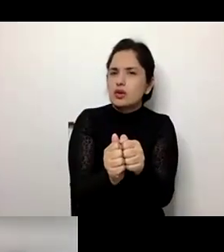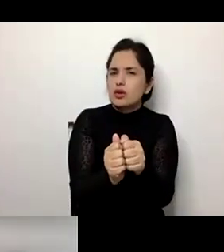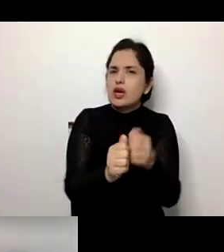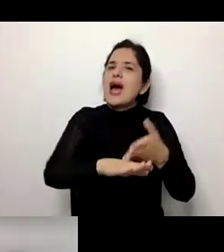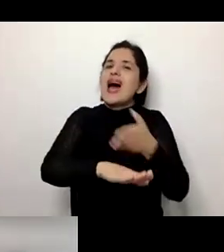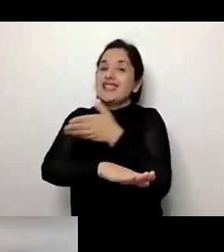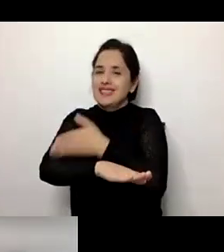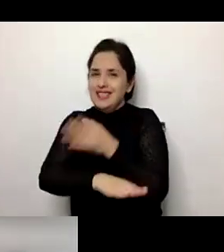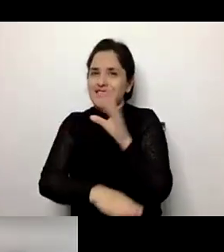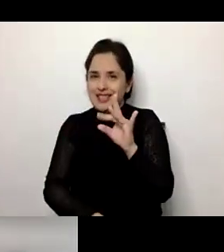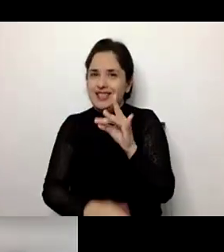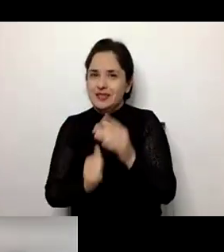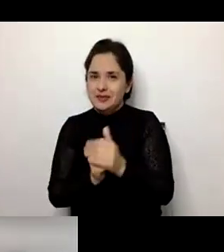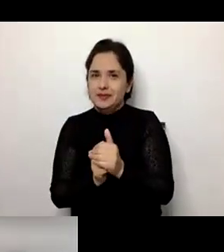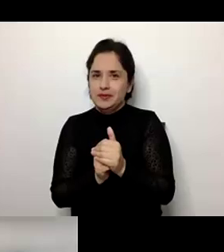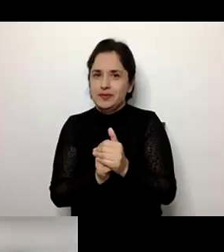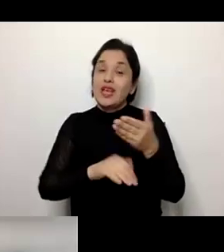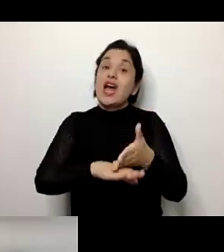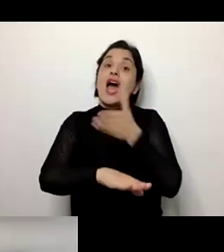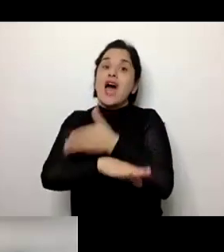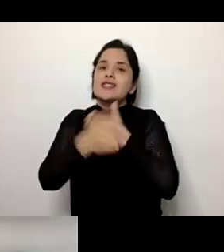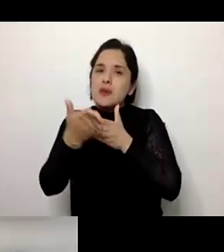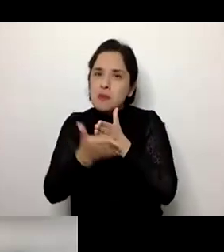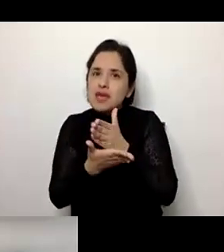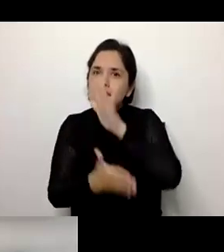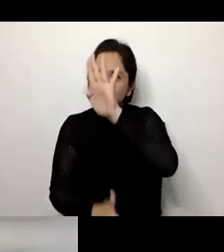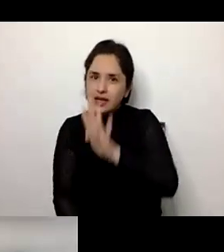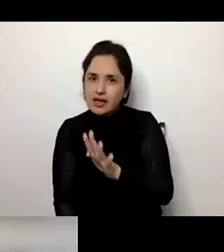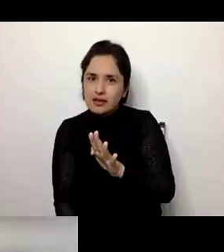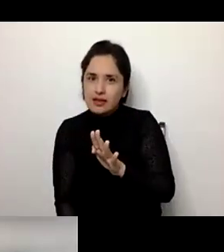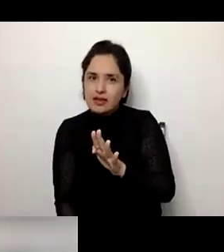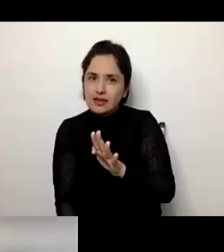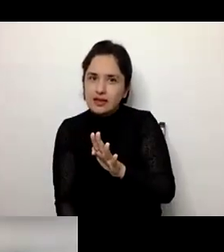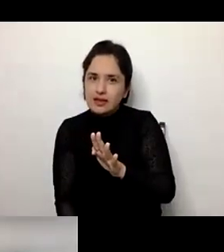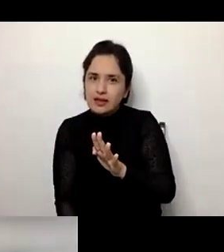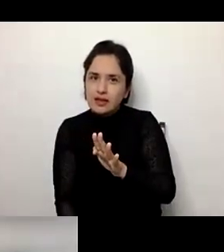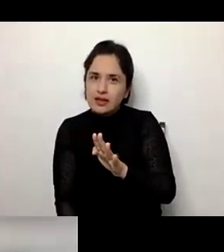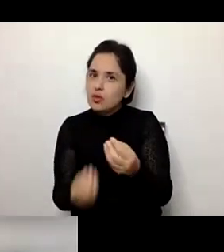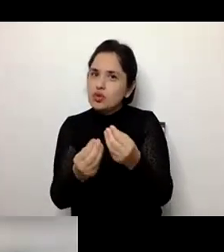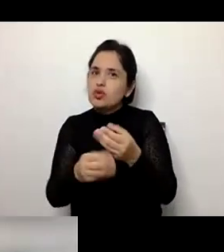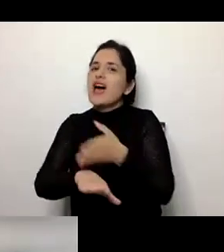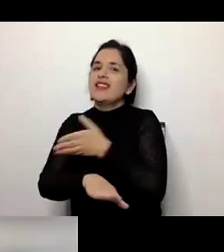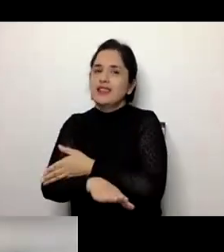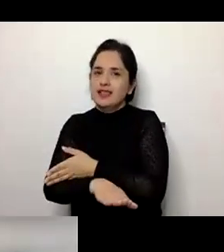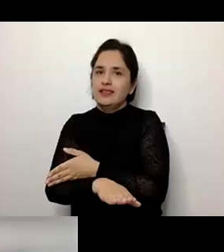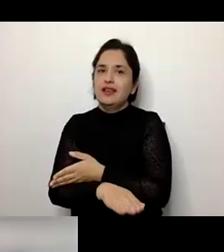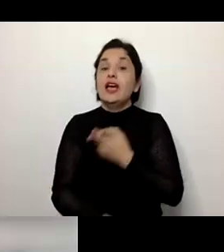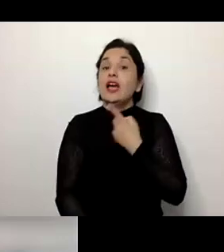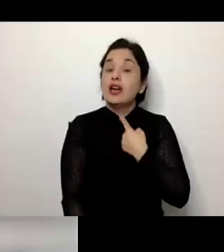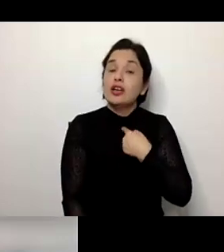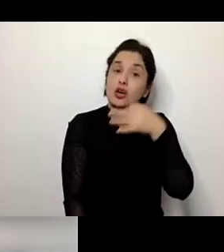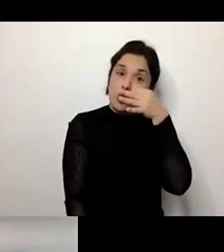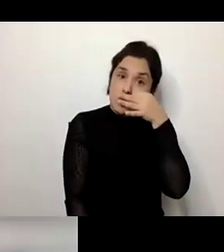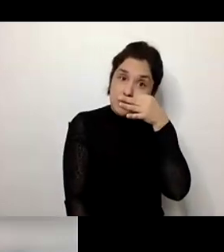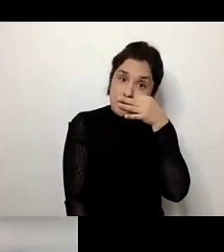precocemente. Então, eles começam a ter esse quadro muito precocemente. Então, é interessante observar